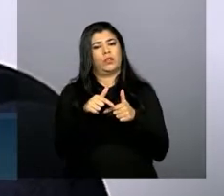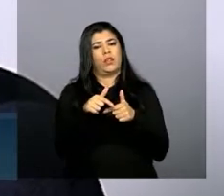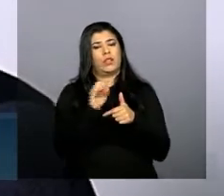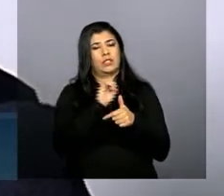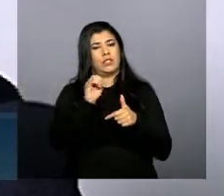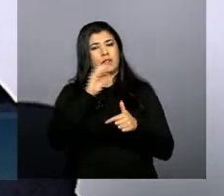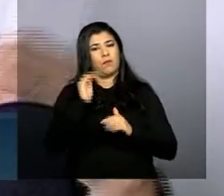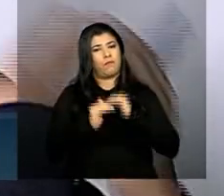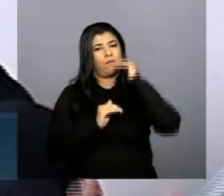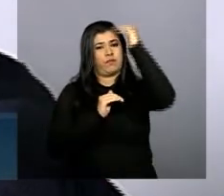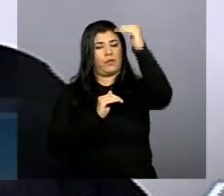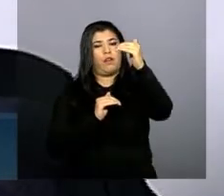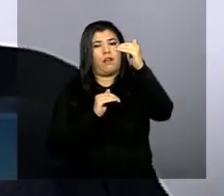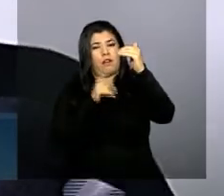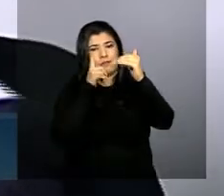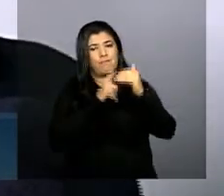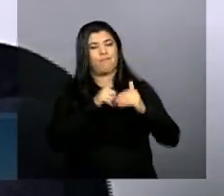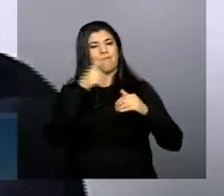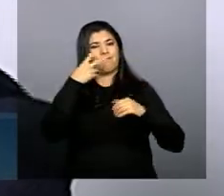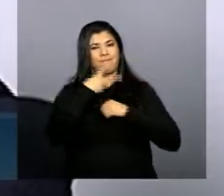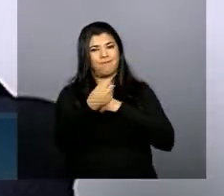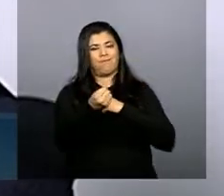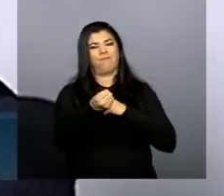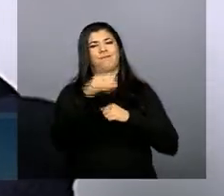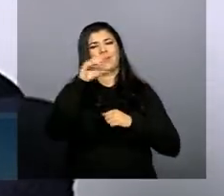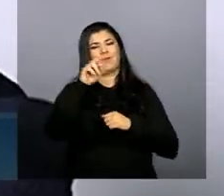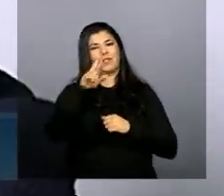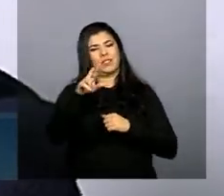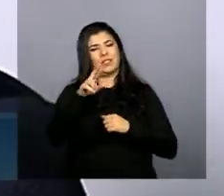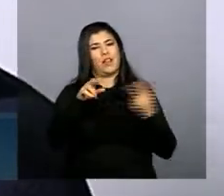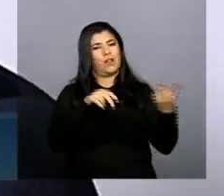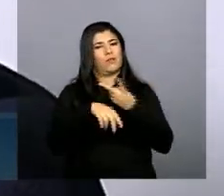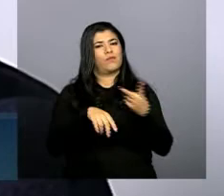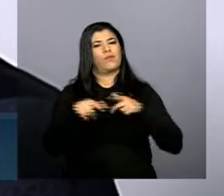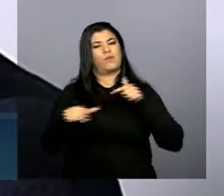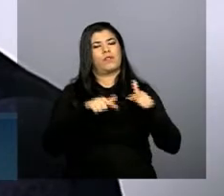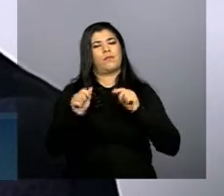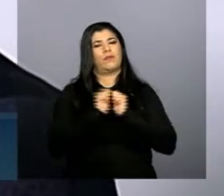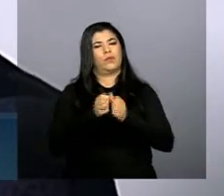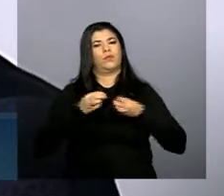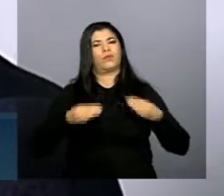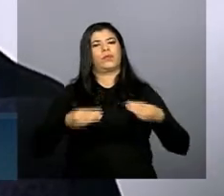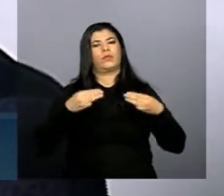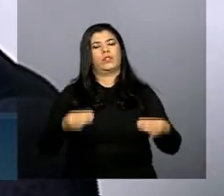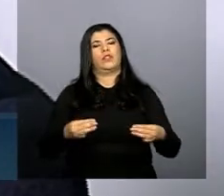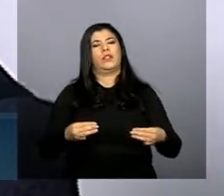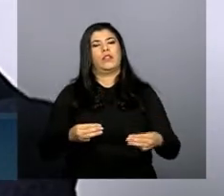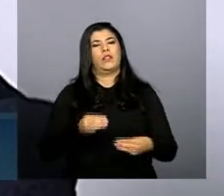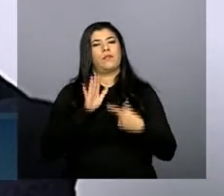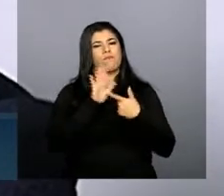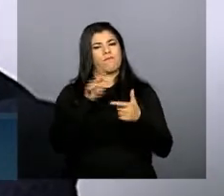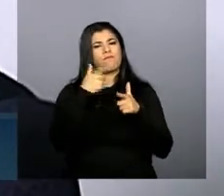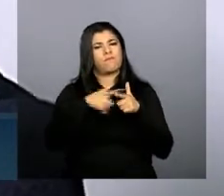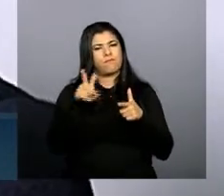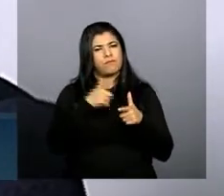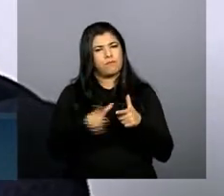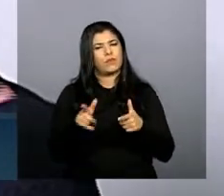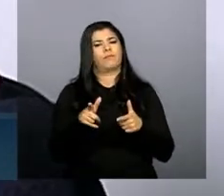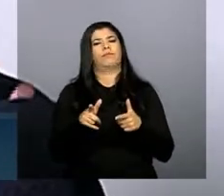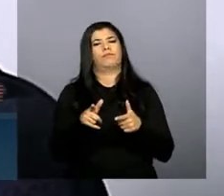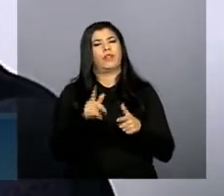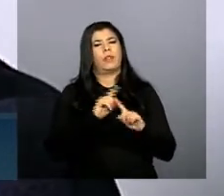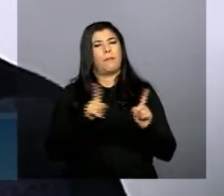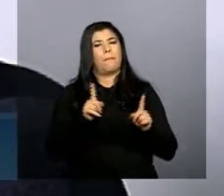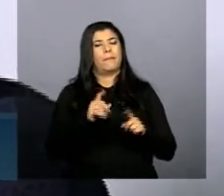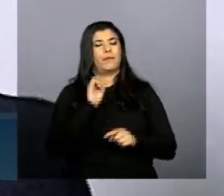sucesso do CAR é o sucesso da agricultura é o sucesso da área ambiental então esses desafios são postos agora é interessante uma